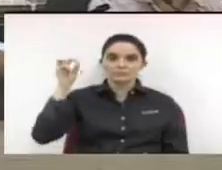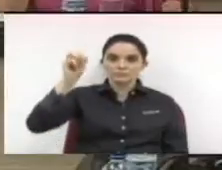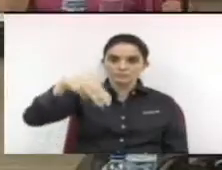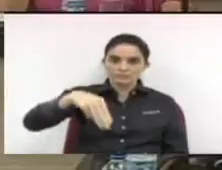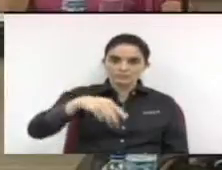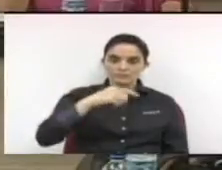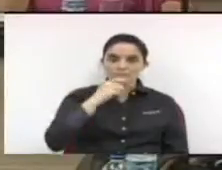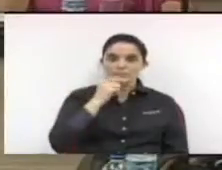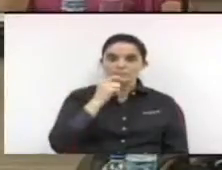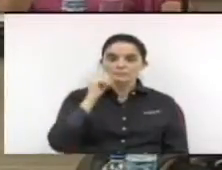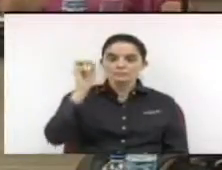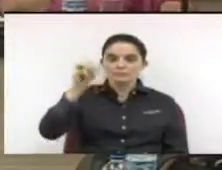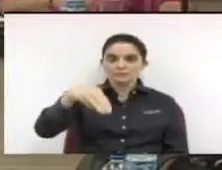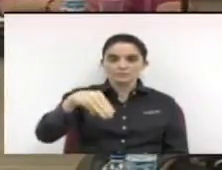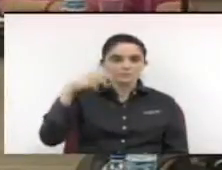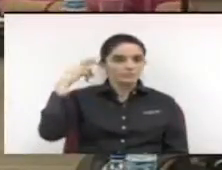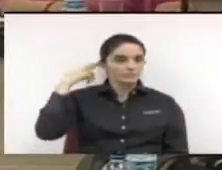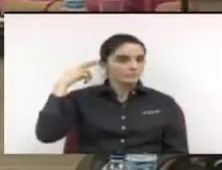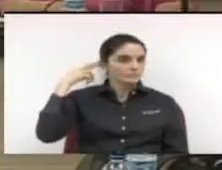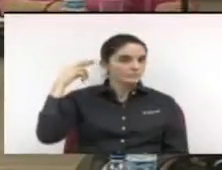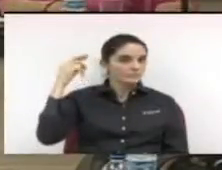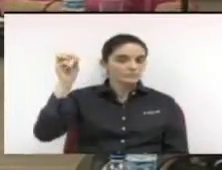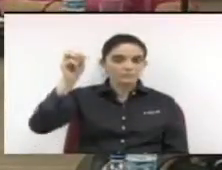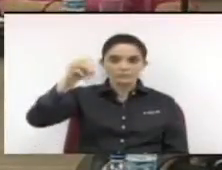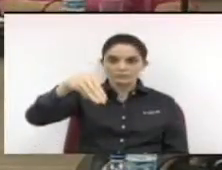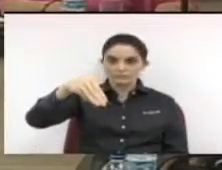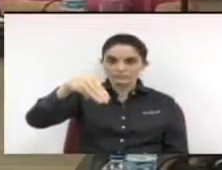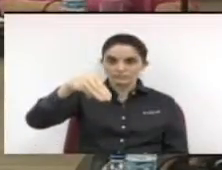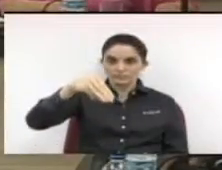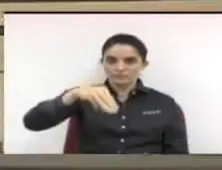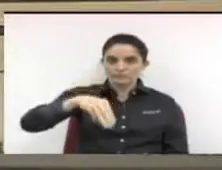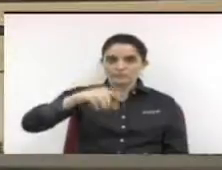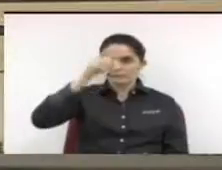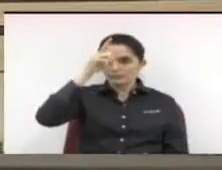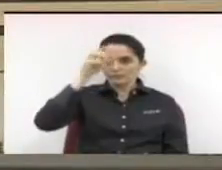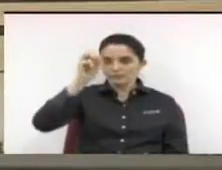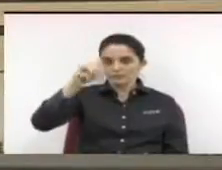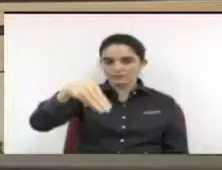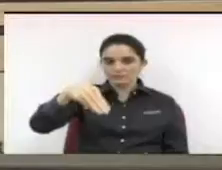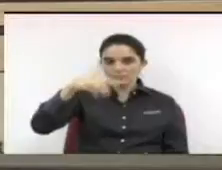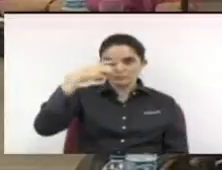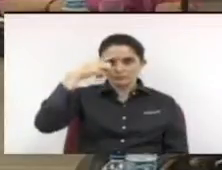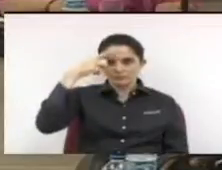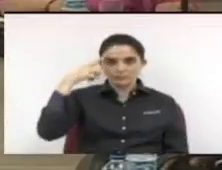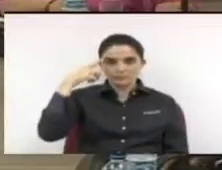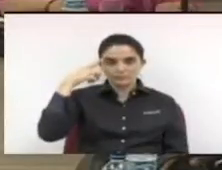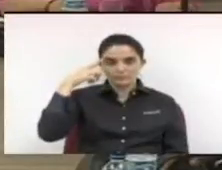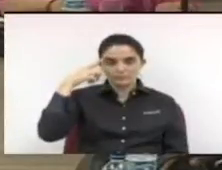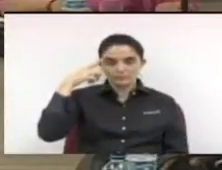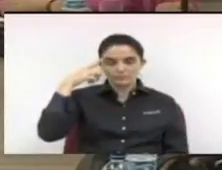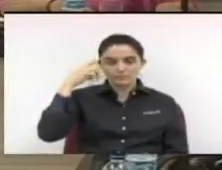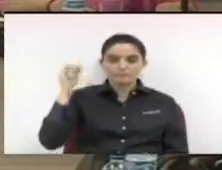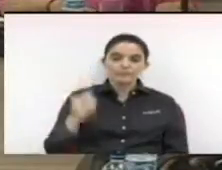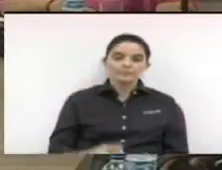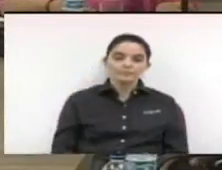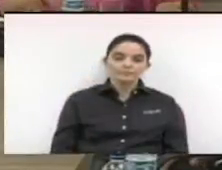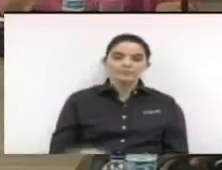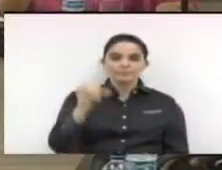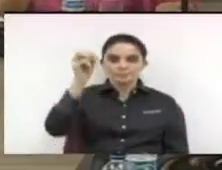Sim. Doutor Raul. Sim. O Ney Costa Martins Silva. Sim. Sidney Pascotto. Sim. Wilson Nunes Serqueira.